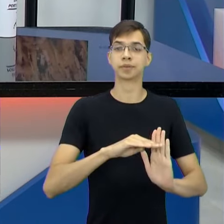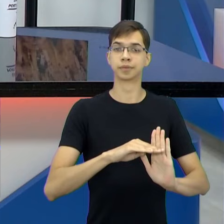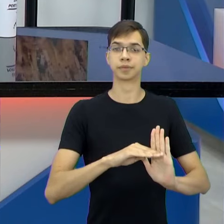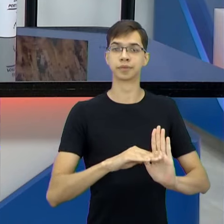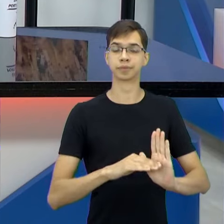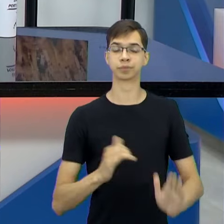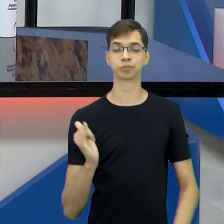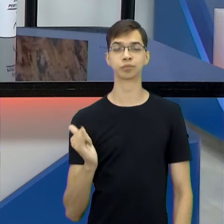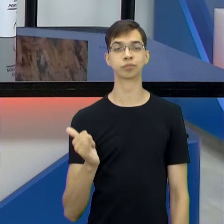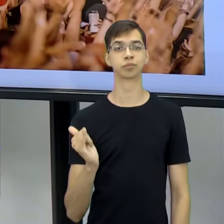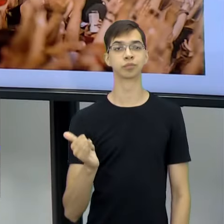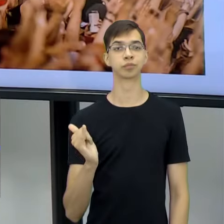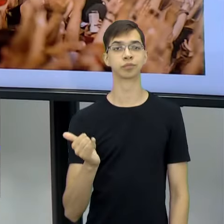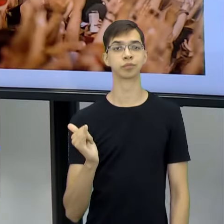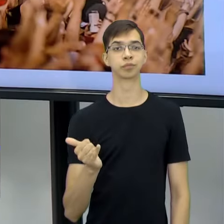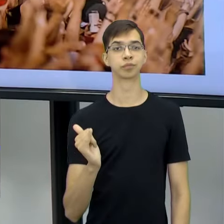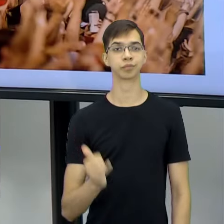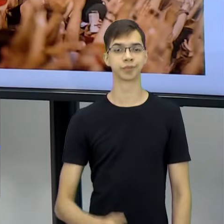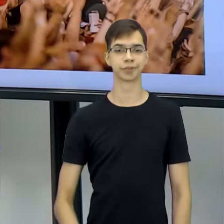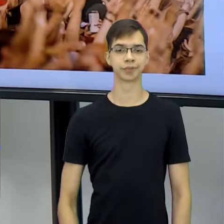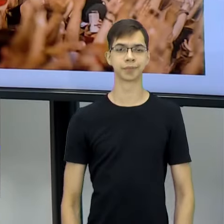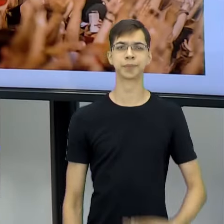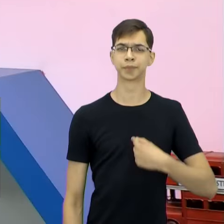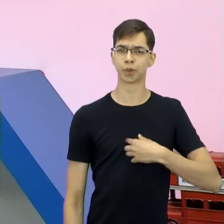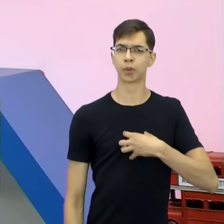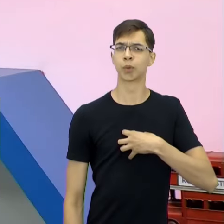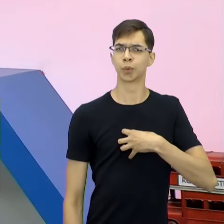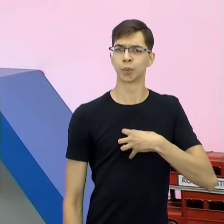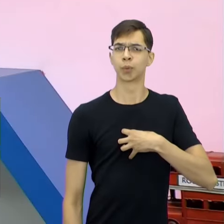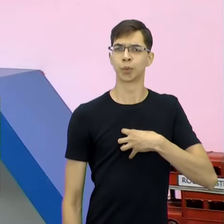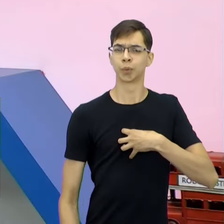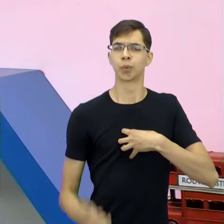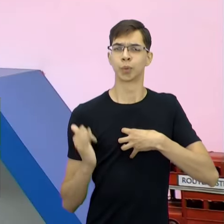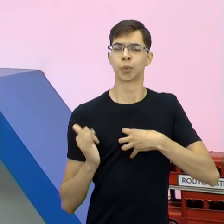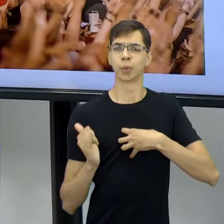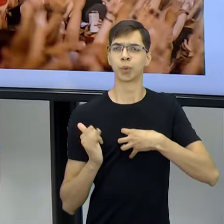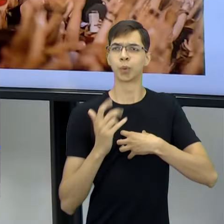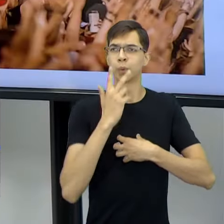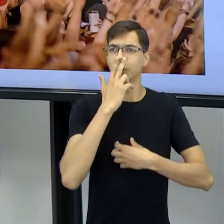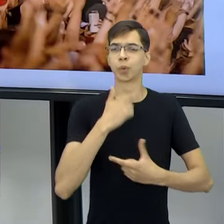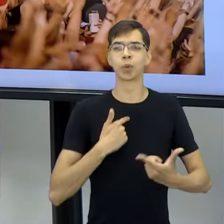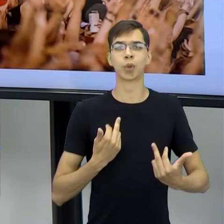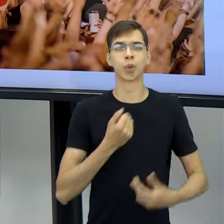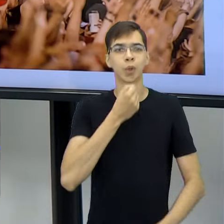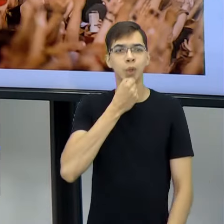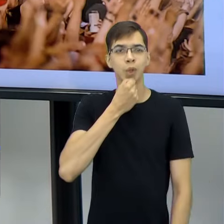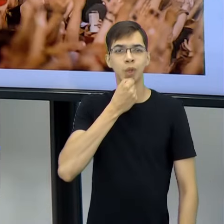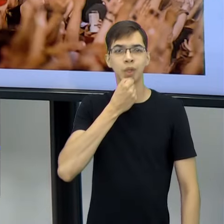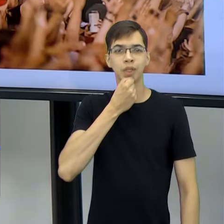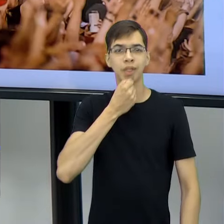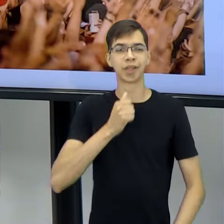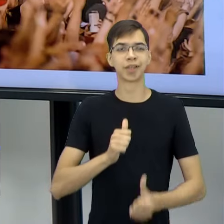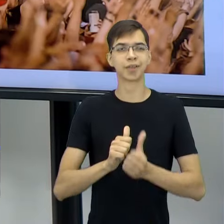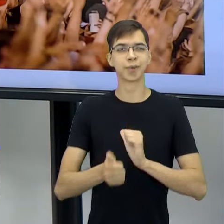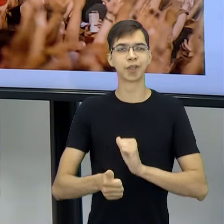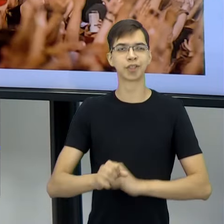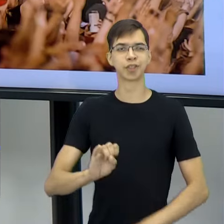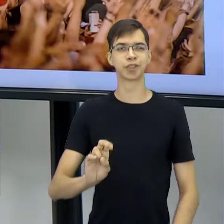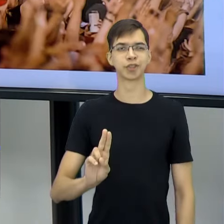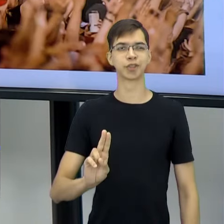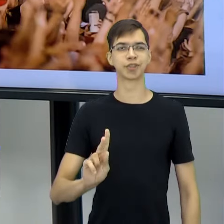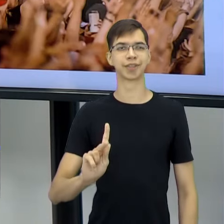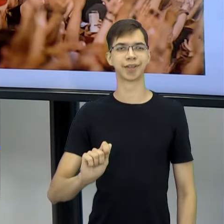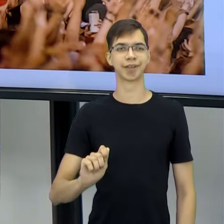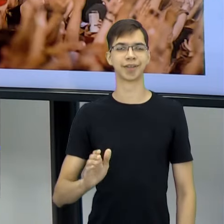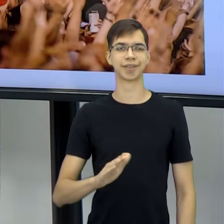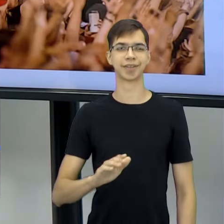sua crônica. Ou, então, eu me senti aqui um Arnaldo Você se sentiu? Eu me senti aqui, sei lá, um Juca Kifuri, que é de esporte, né? O pessoal que